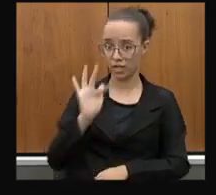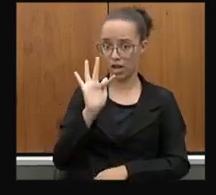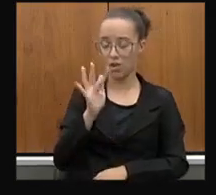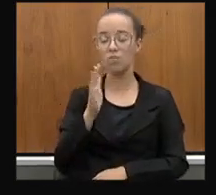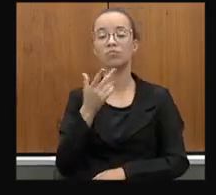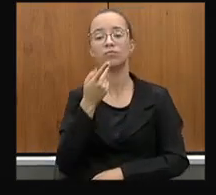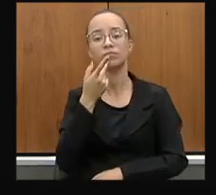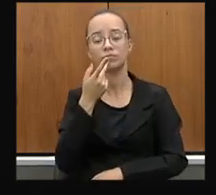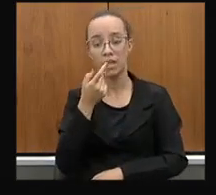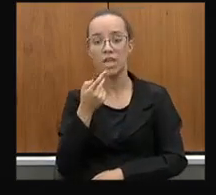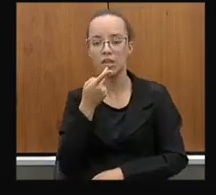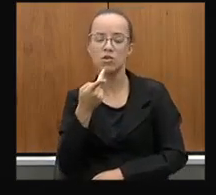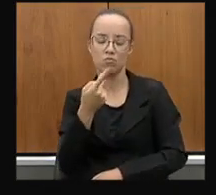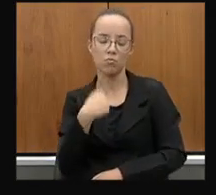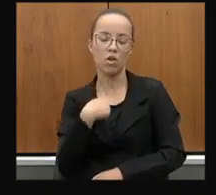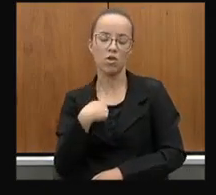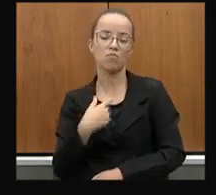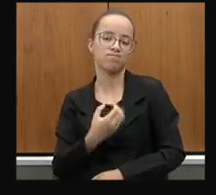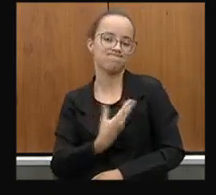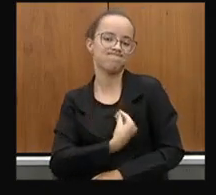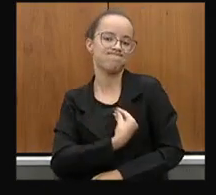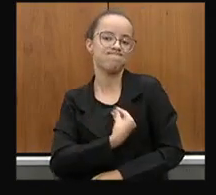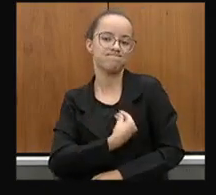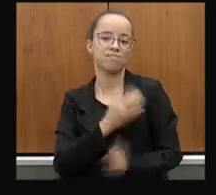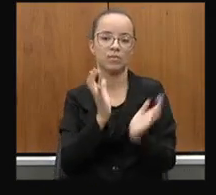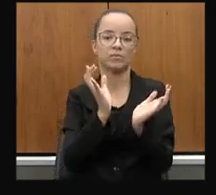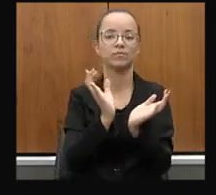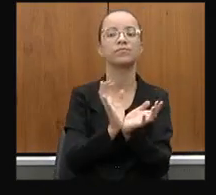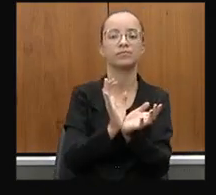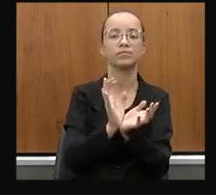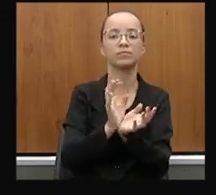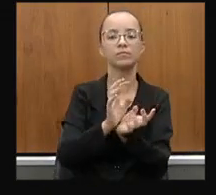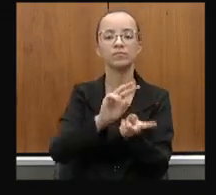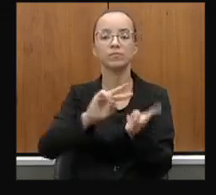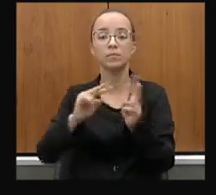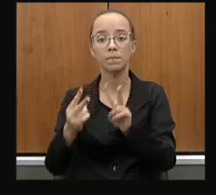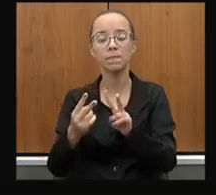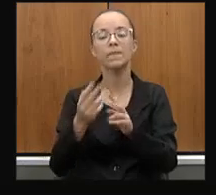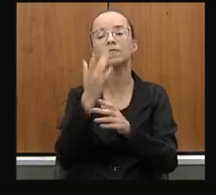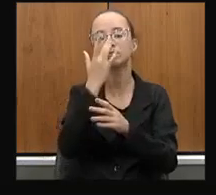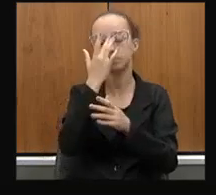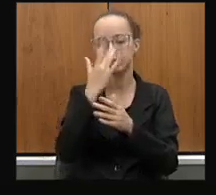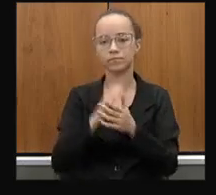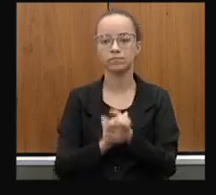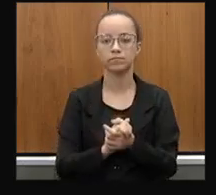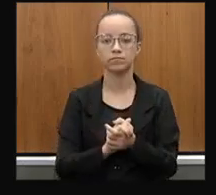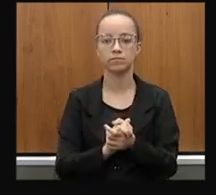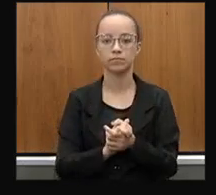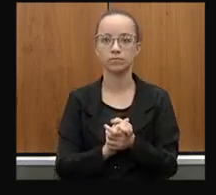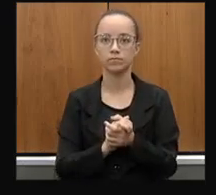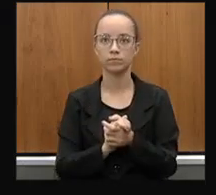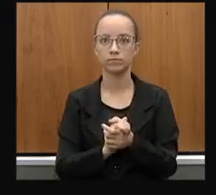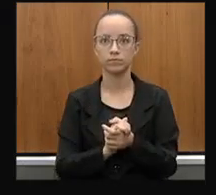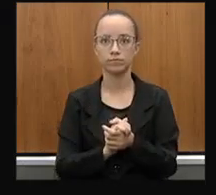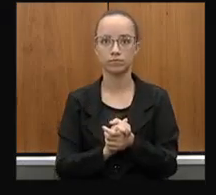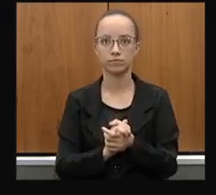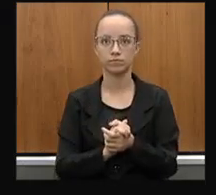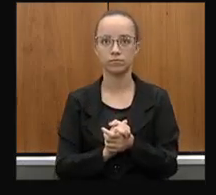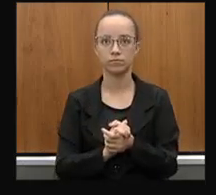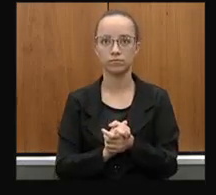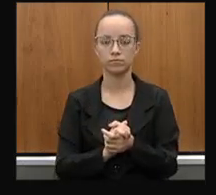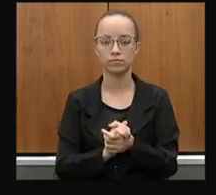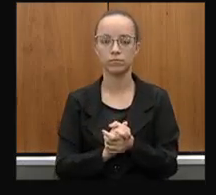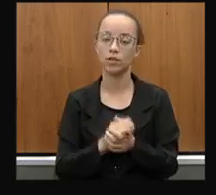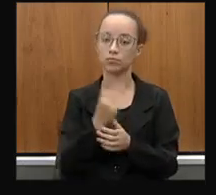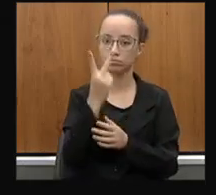eu já tive na equipe de transição. Desse deputado, a mesma fala que eu tive, sou deputado já